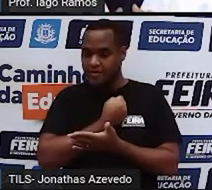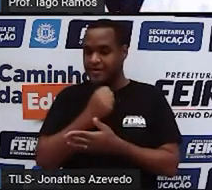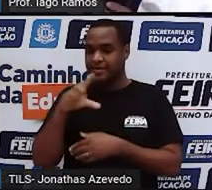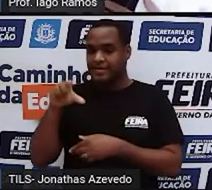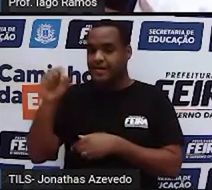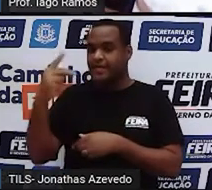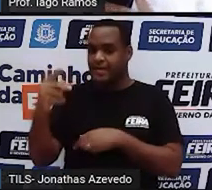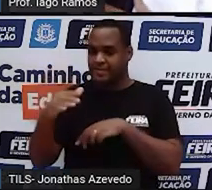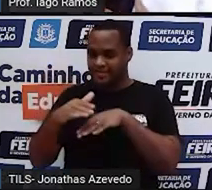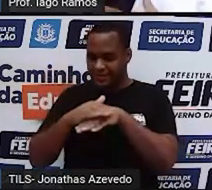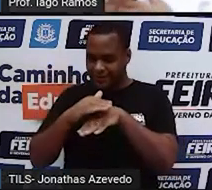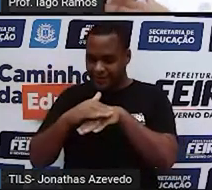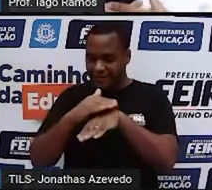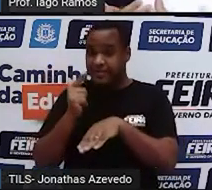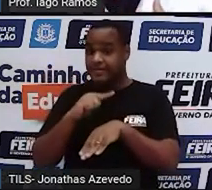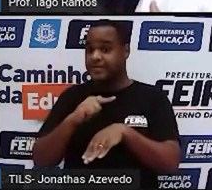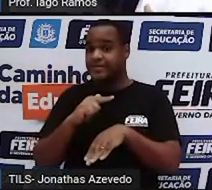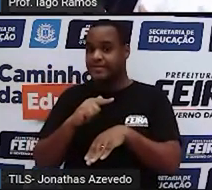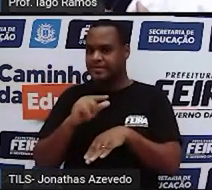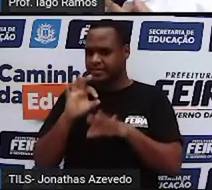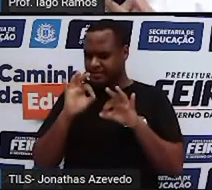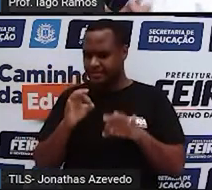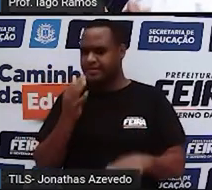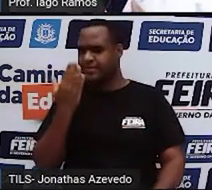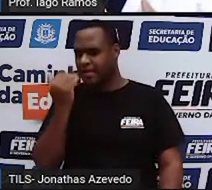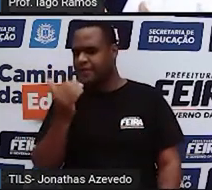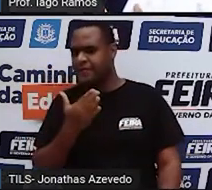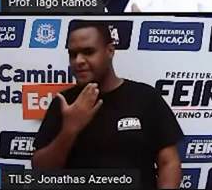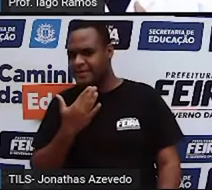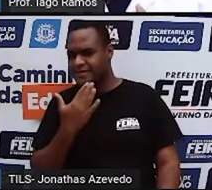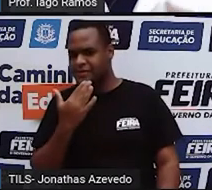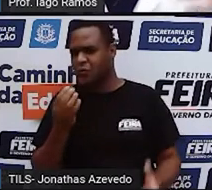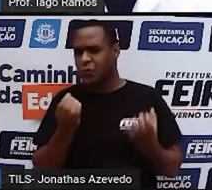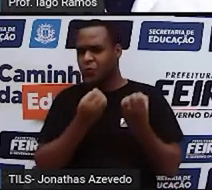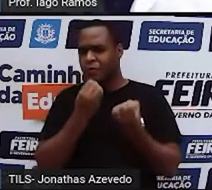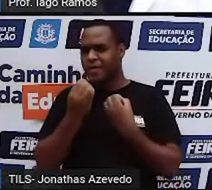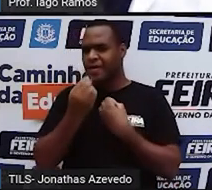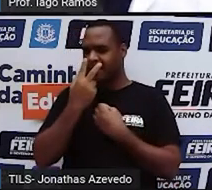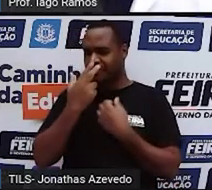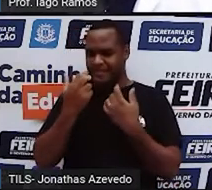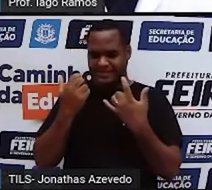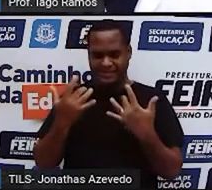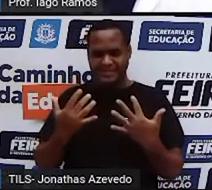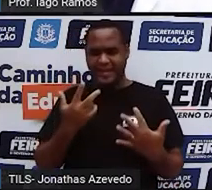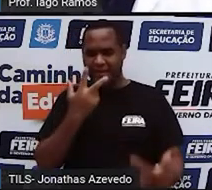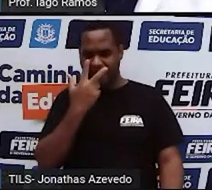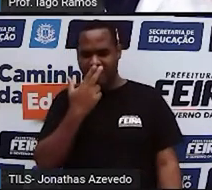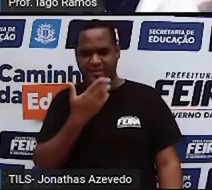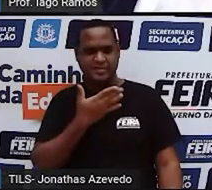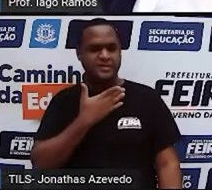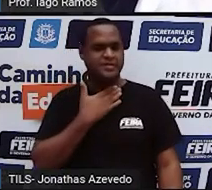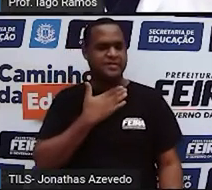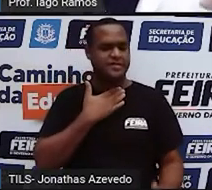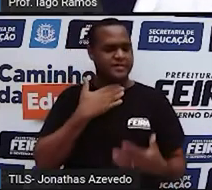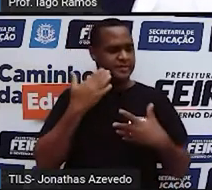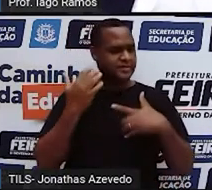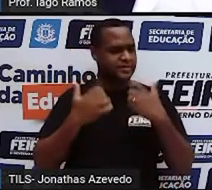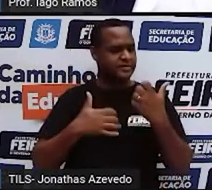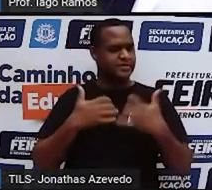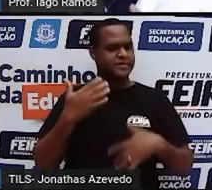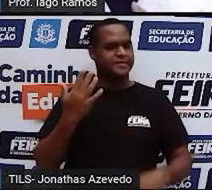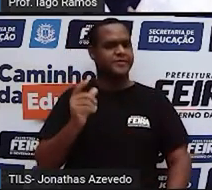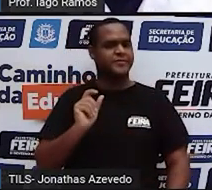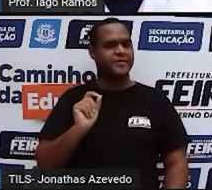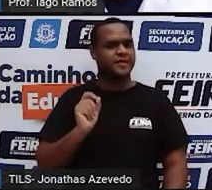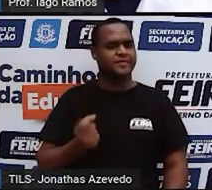calça? É sério. parece um papo meio, né? Que viagem é essa aí, professor?